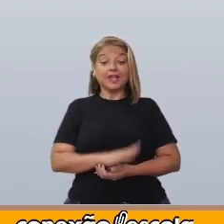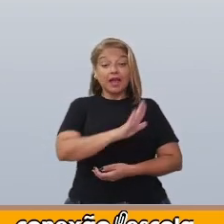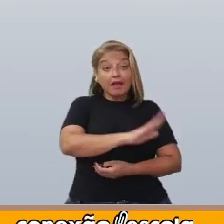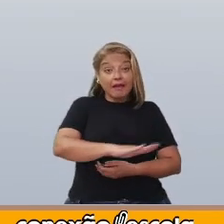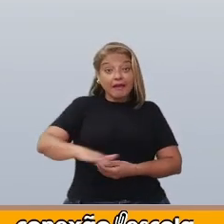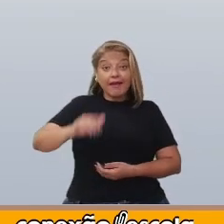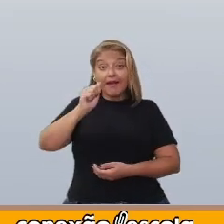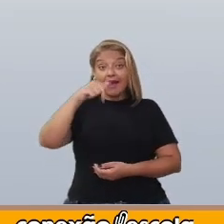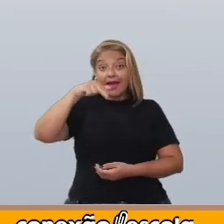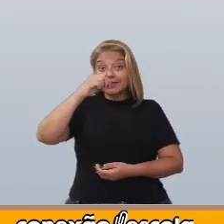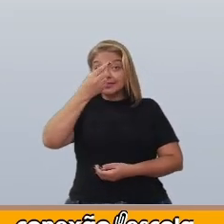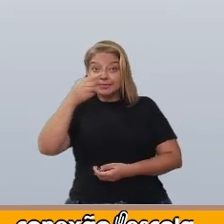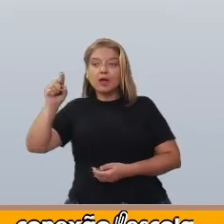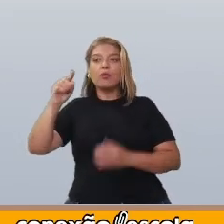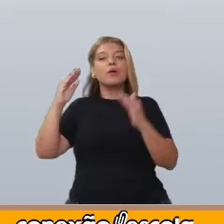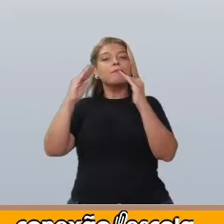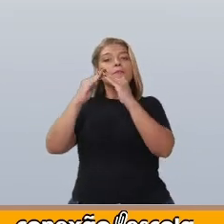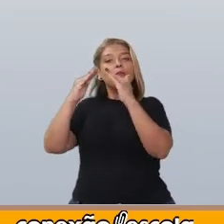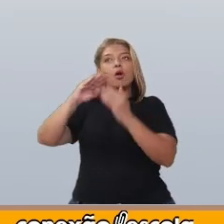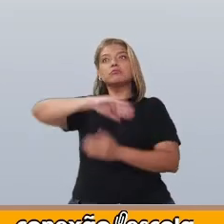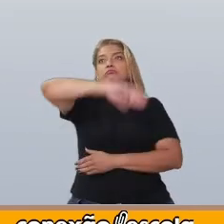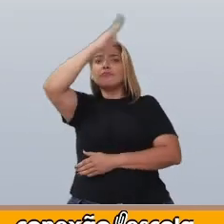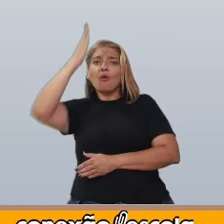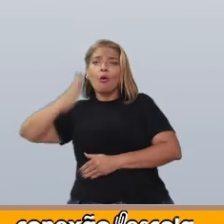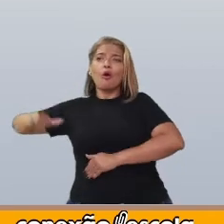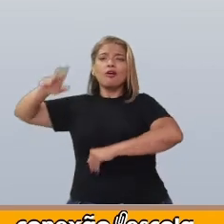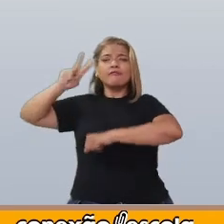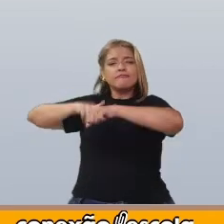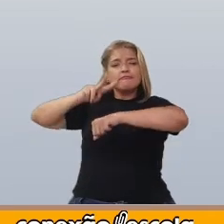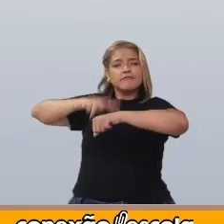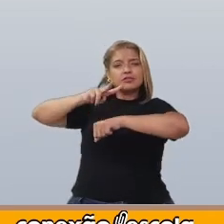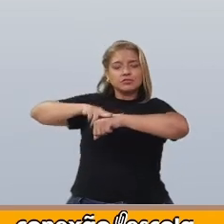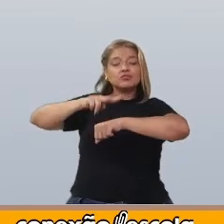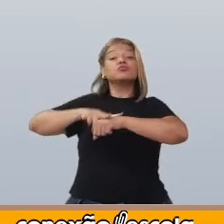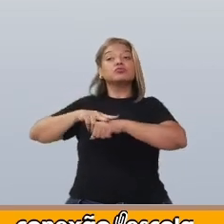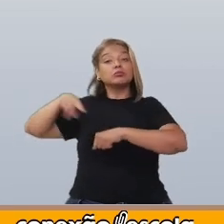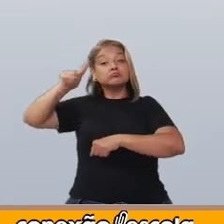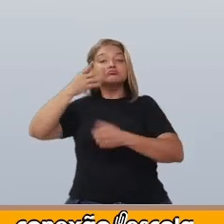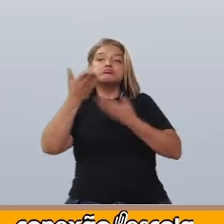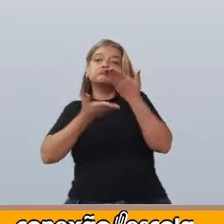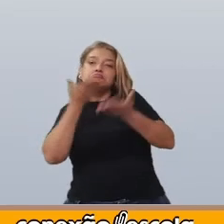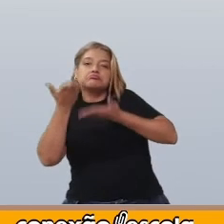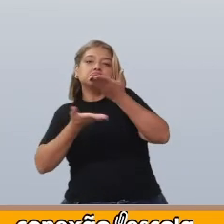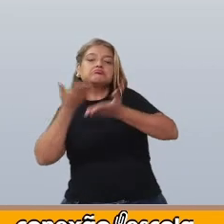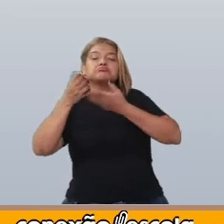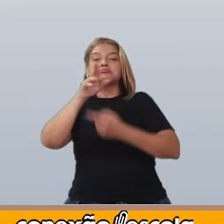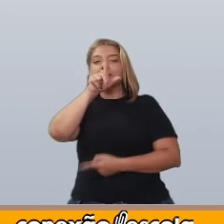Anãozinho, morava na montanha de cristal. Servia os córmonos.